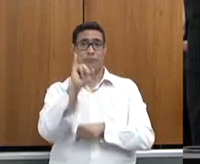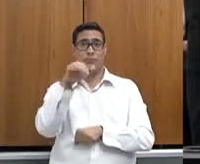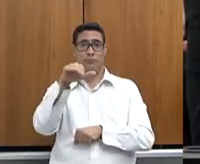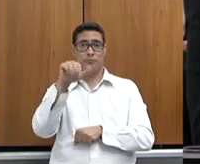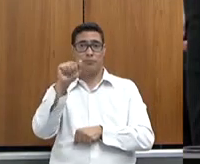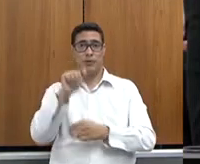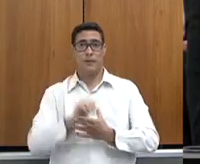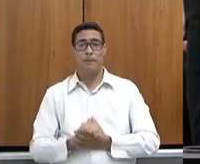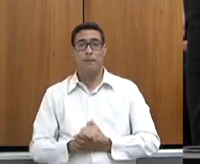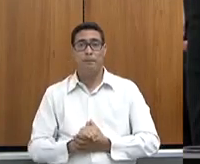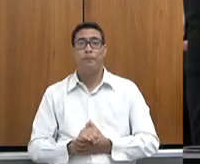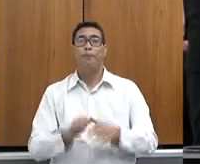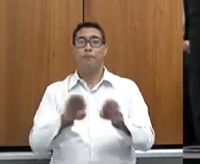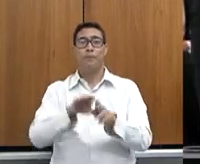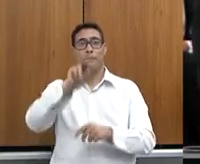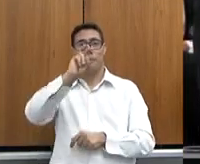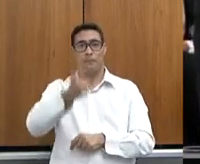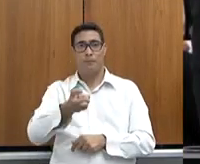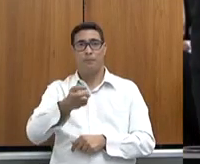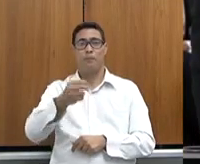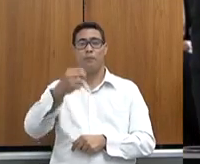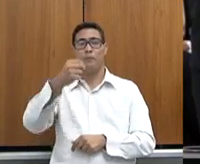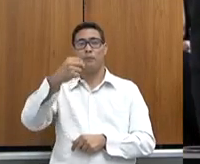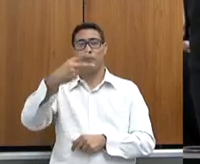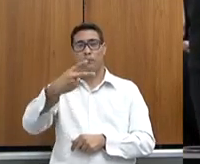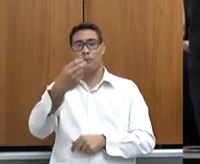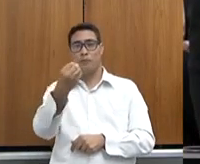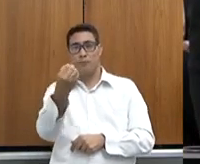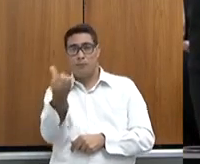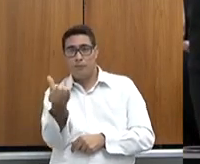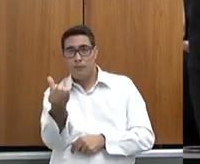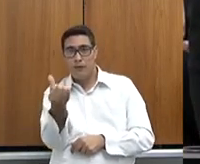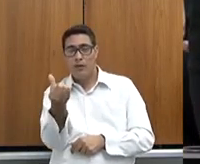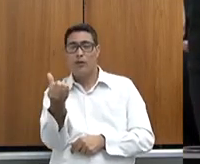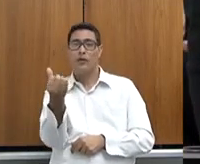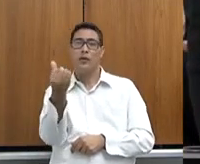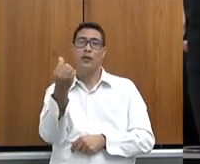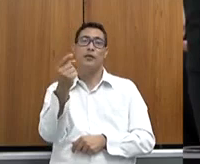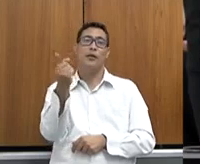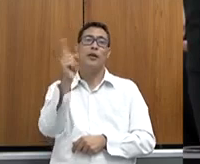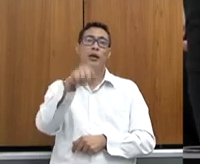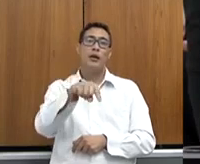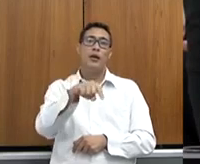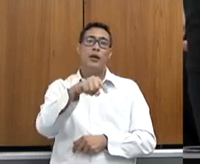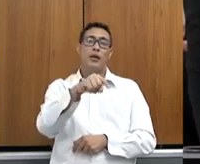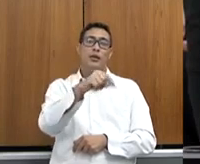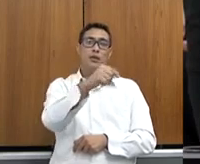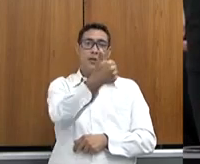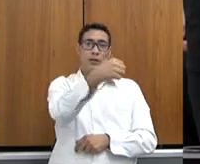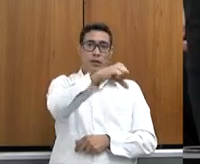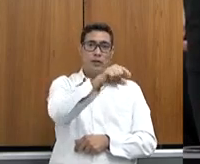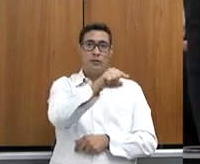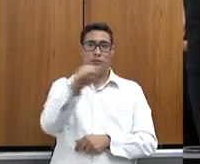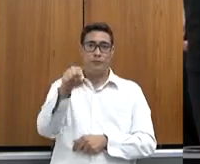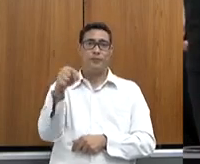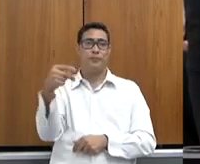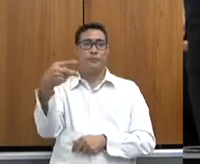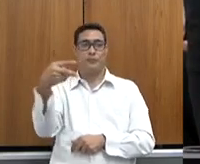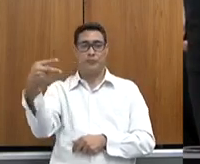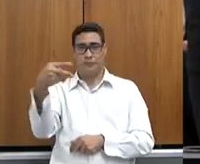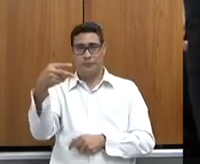A entrega de 5.206 títulos de regularização fundiária de 19 a 22. Realmente,